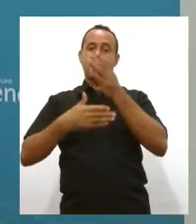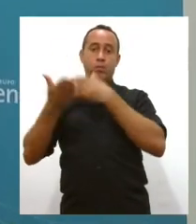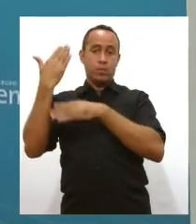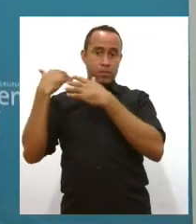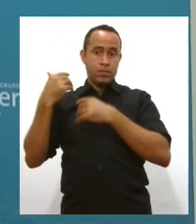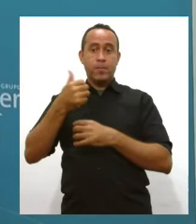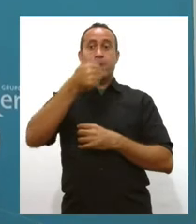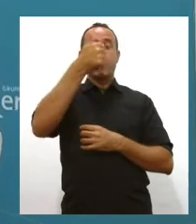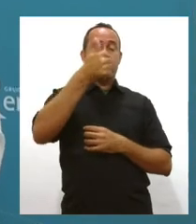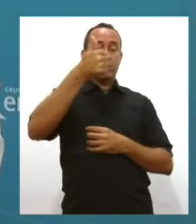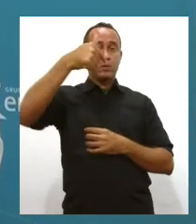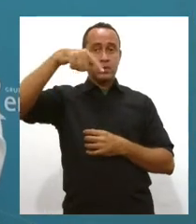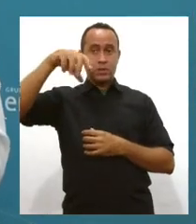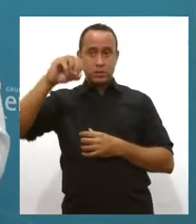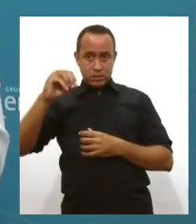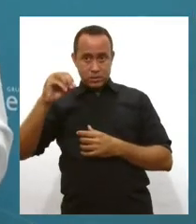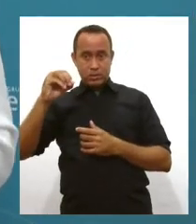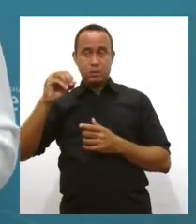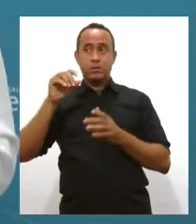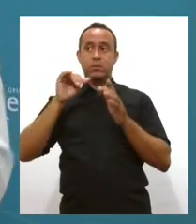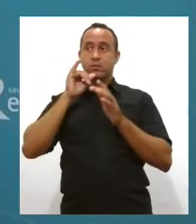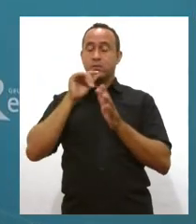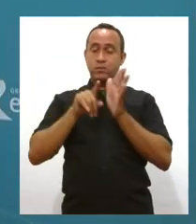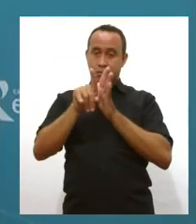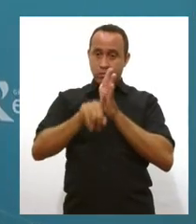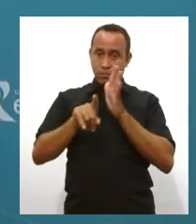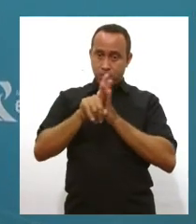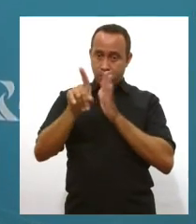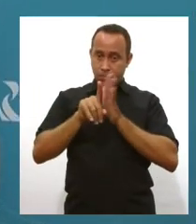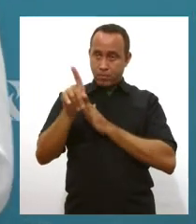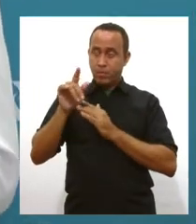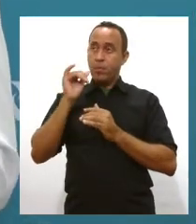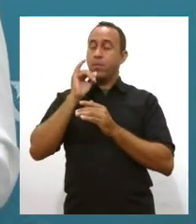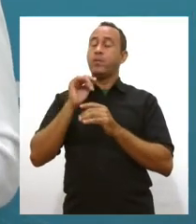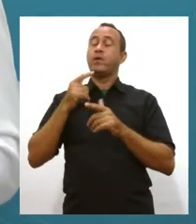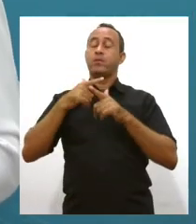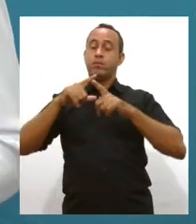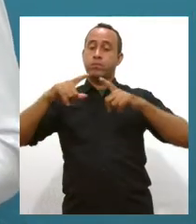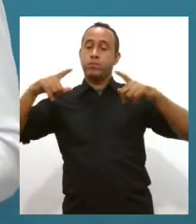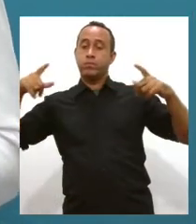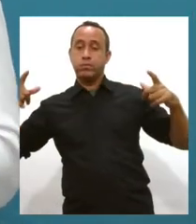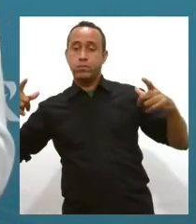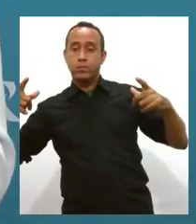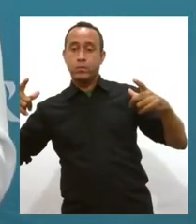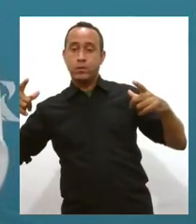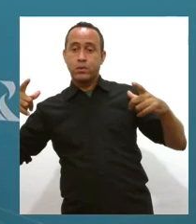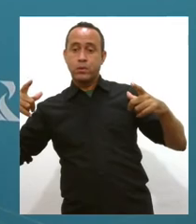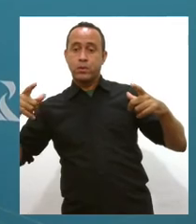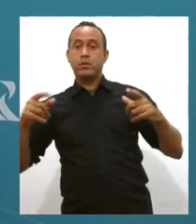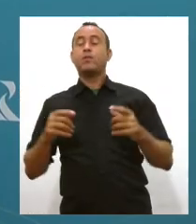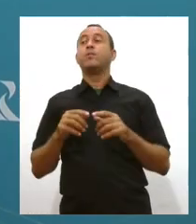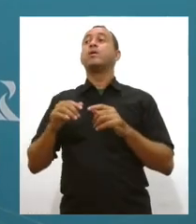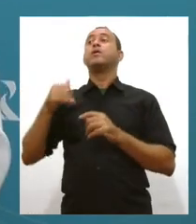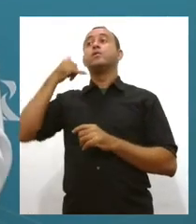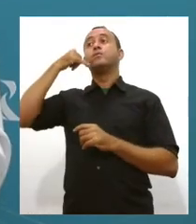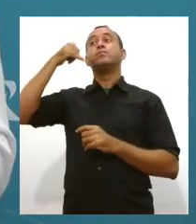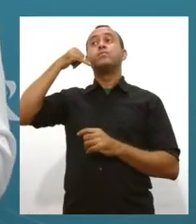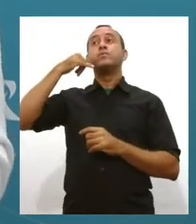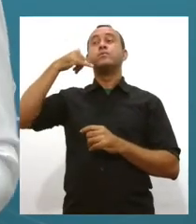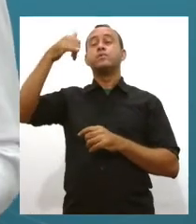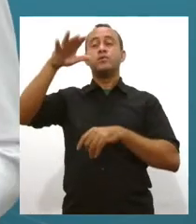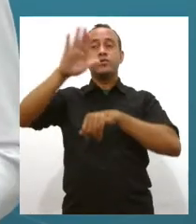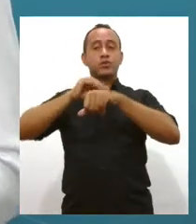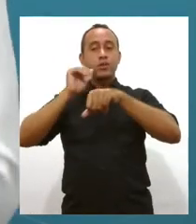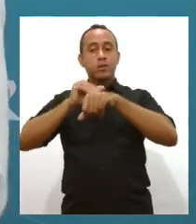.700 ocorrências. Então, a gente percebe que aumentou muito também essa questão de ocorrências com a rede elétrica envolvendo